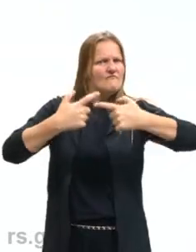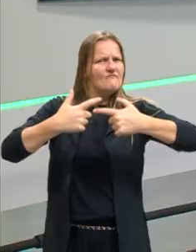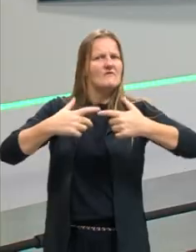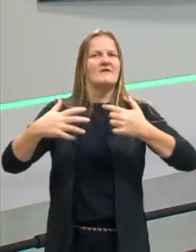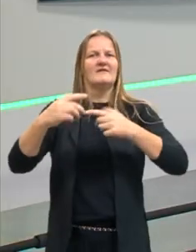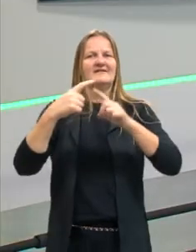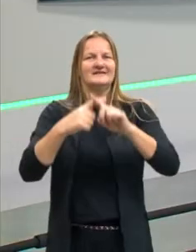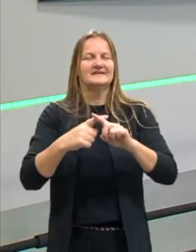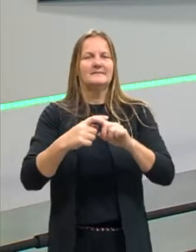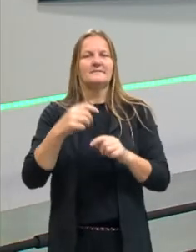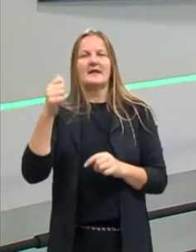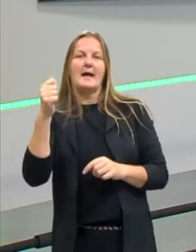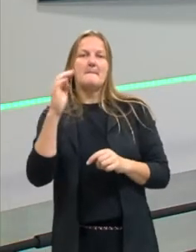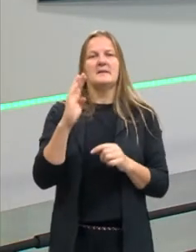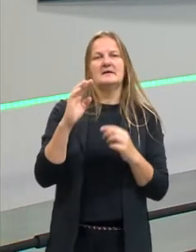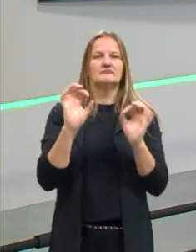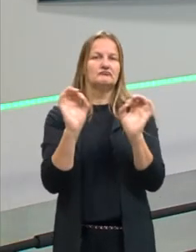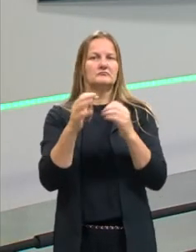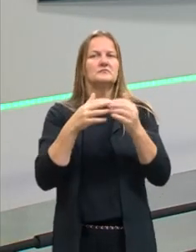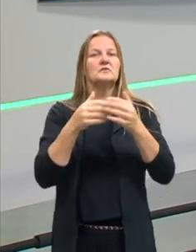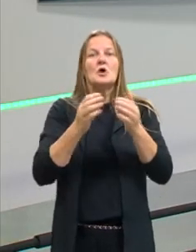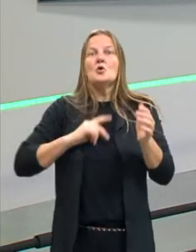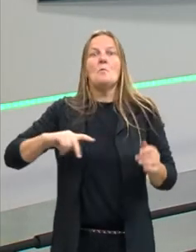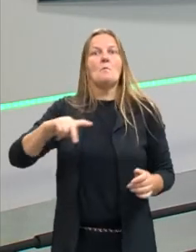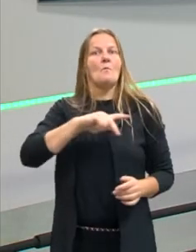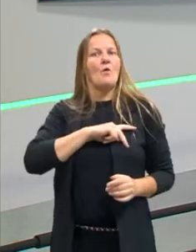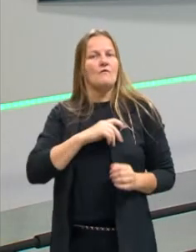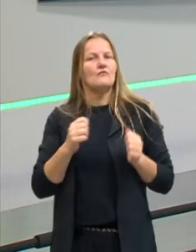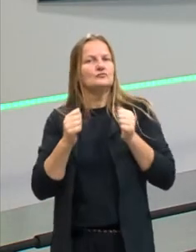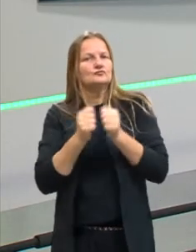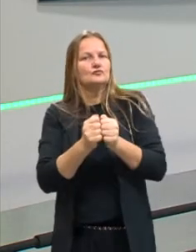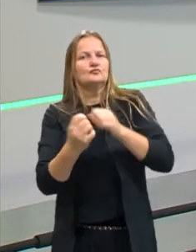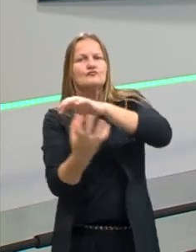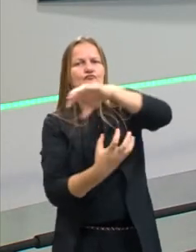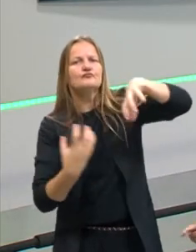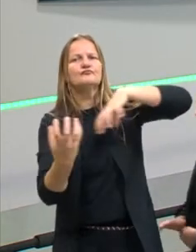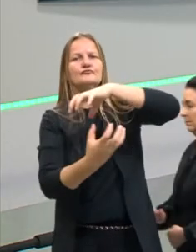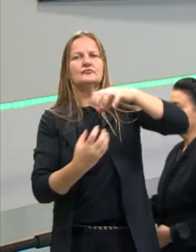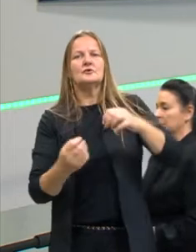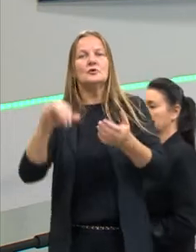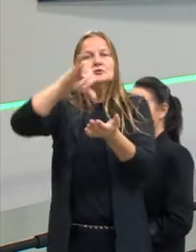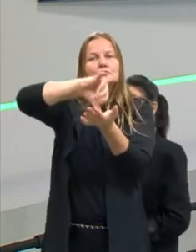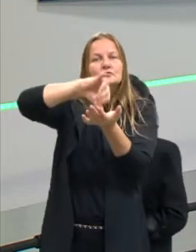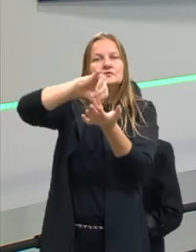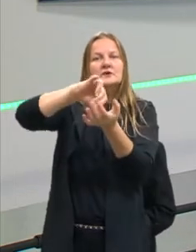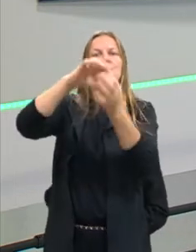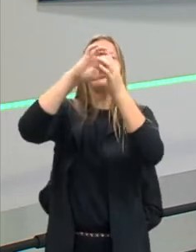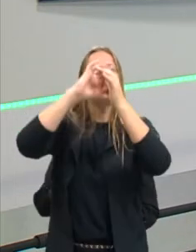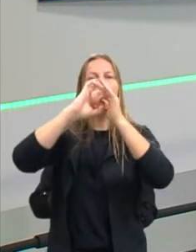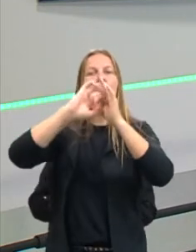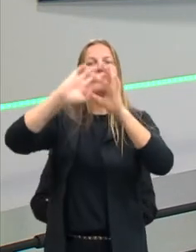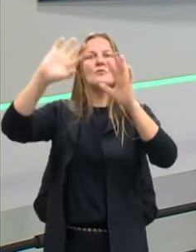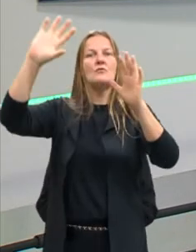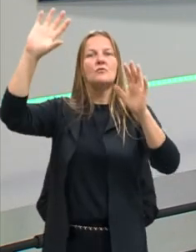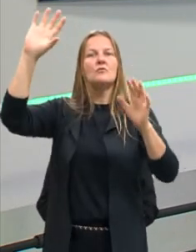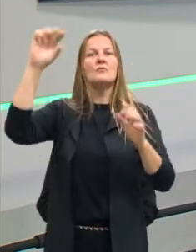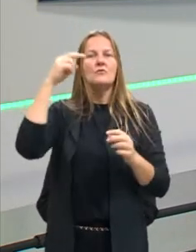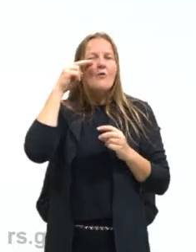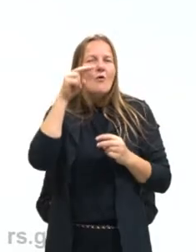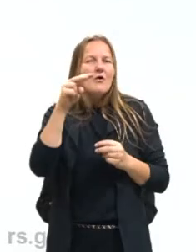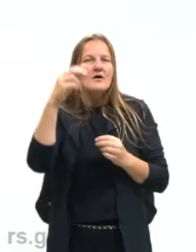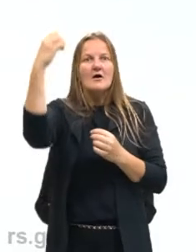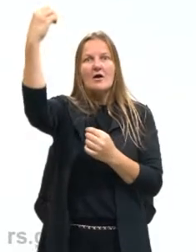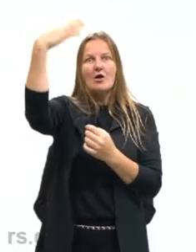da classe A ou da classe B, mas sim do povo em geral. E no centro dessa imagem, aquilo que o nosso olho